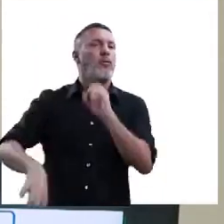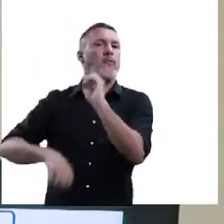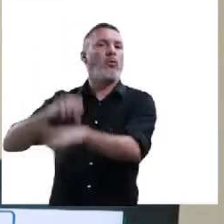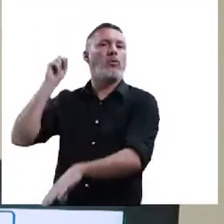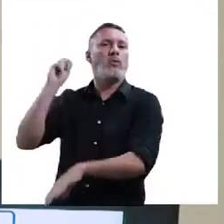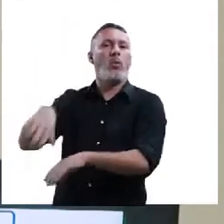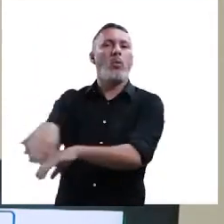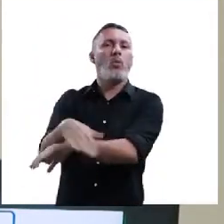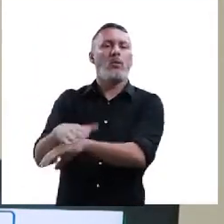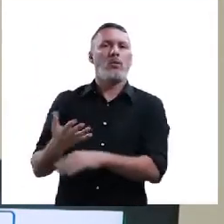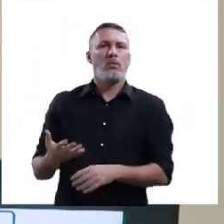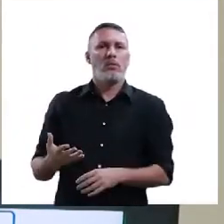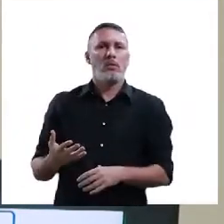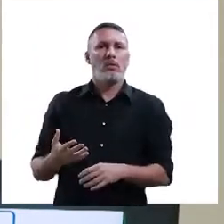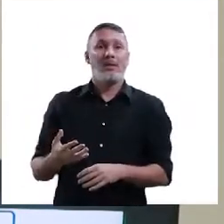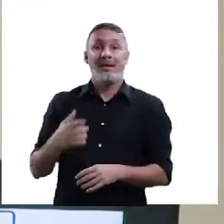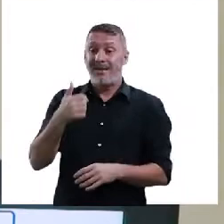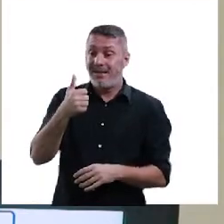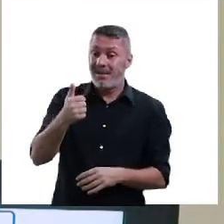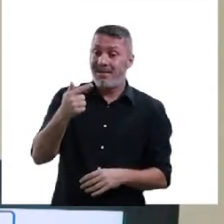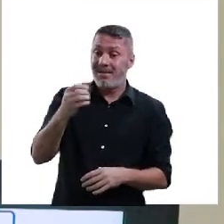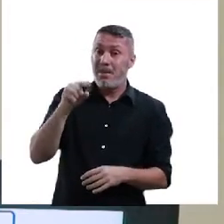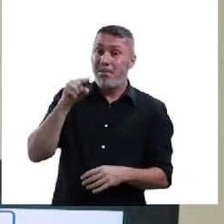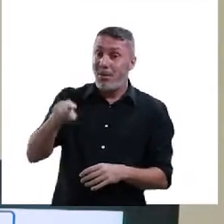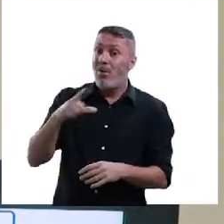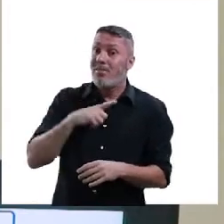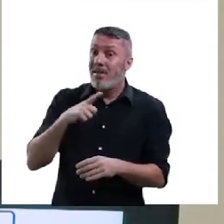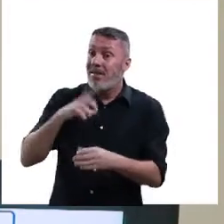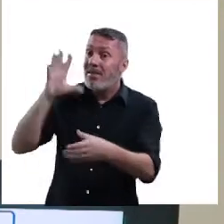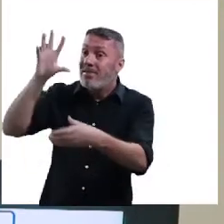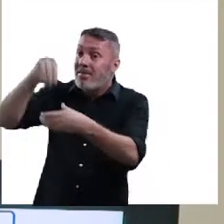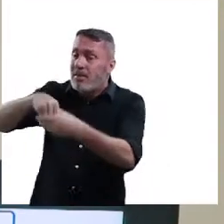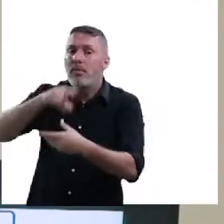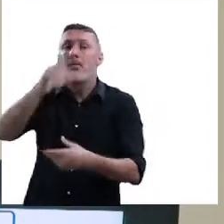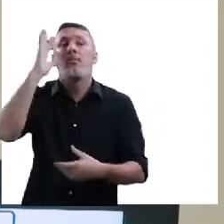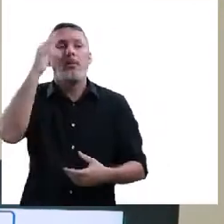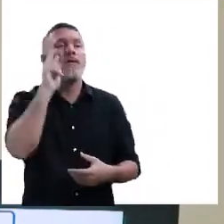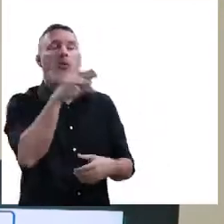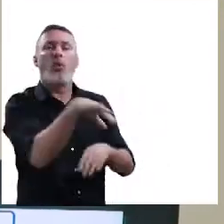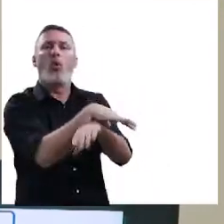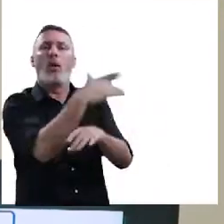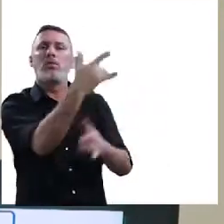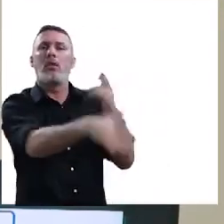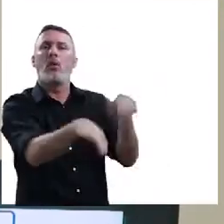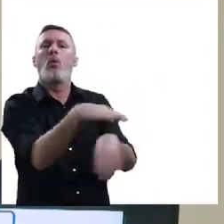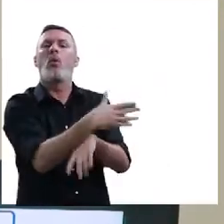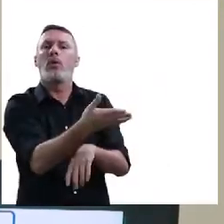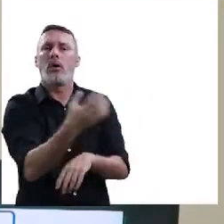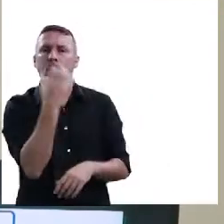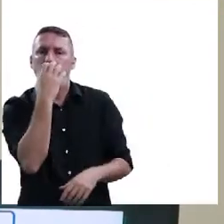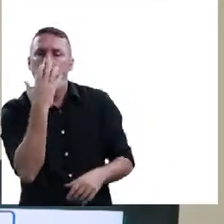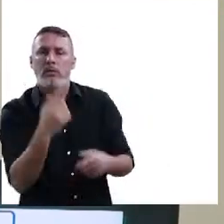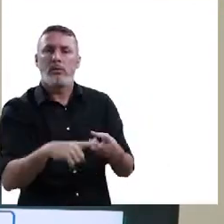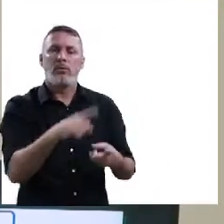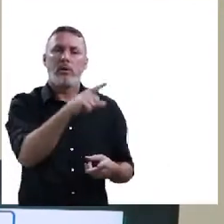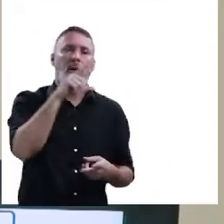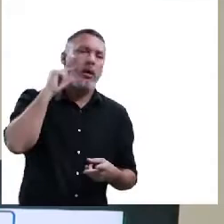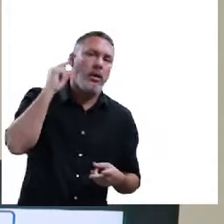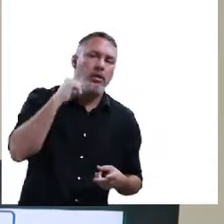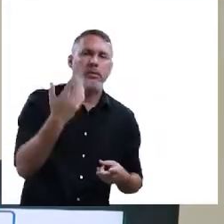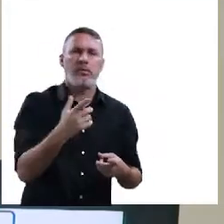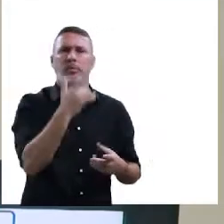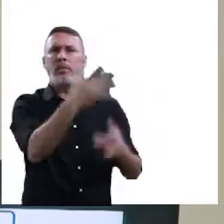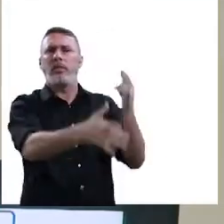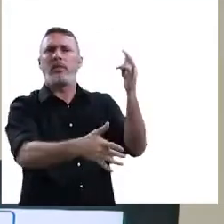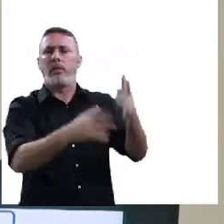organizações. Esses estão sob o cuidado. Estou falando de 170 mil. Imagina aqueles outros que você encontra na rua.